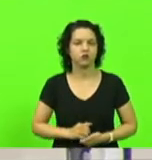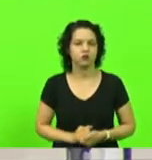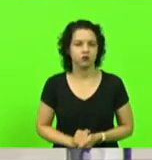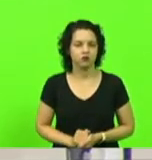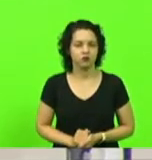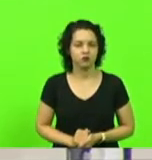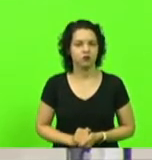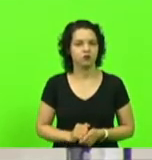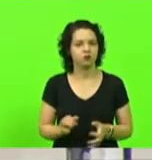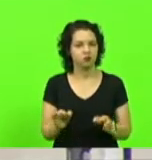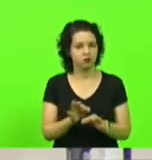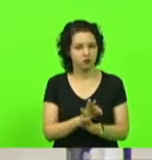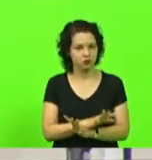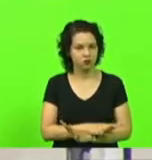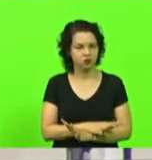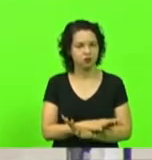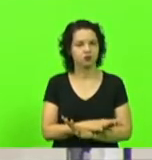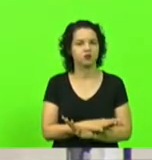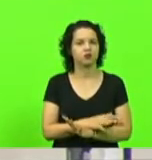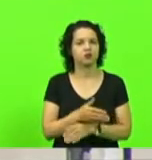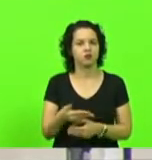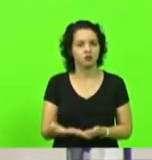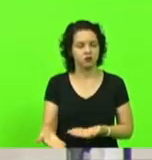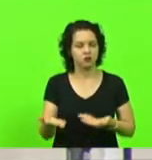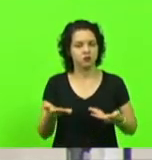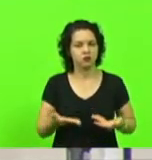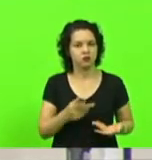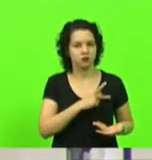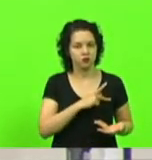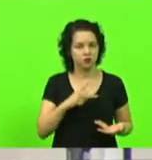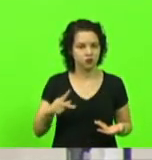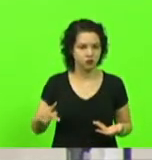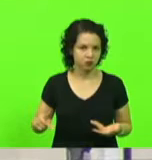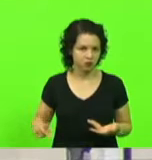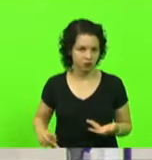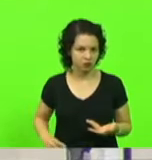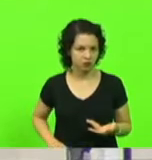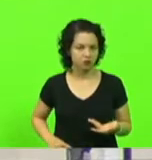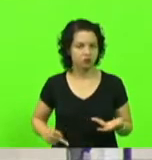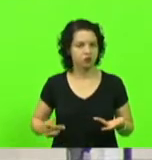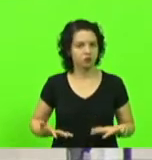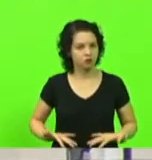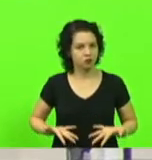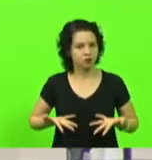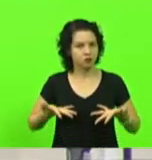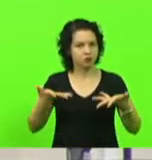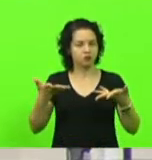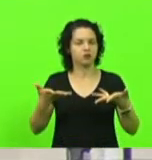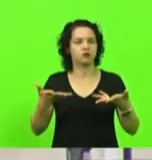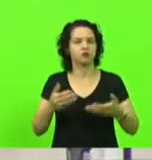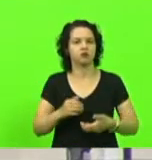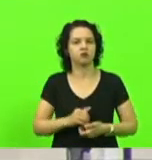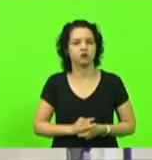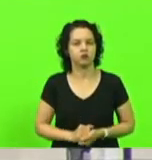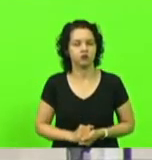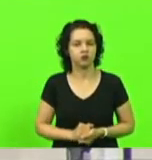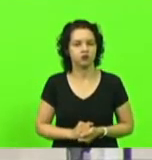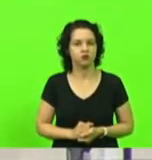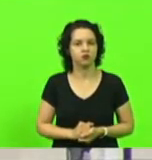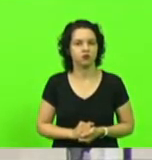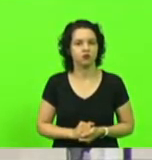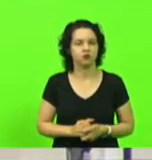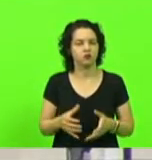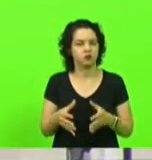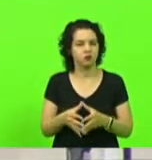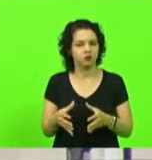considerações finais, o senhor presidente enalteceu a comenda do Legislativo